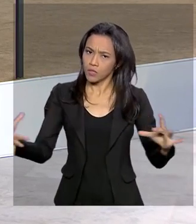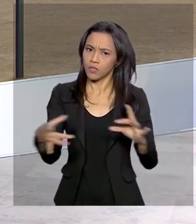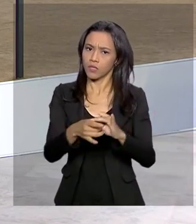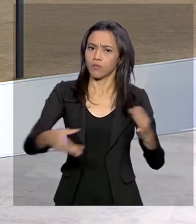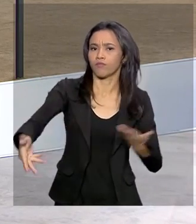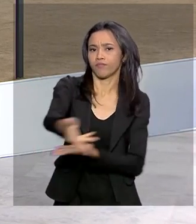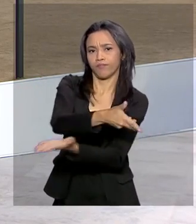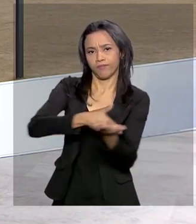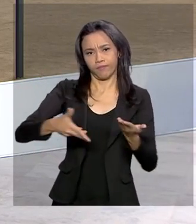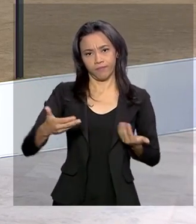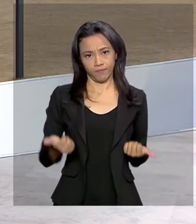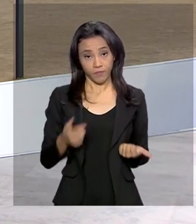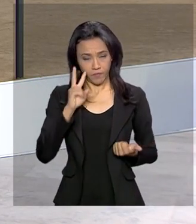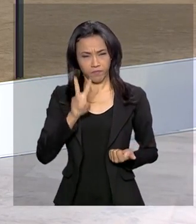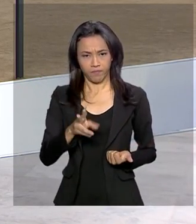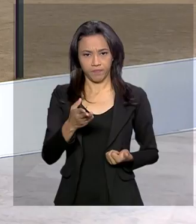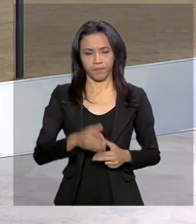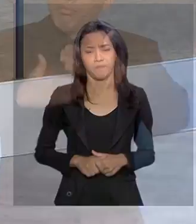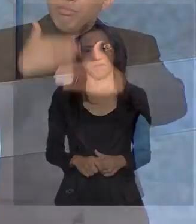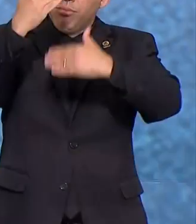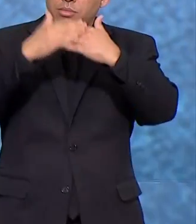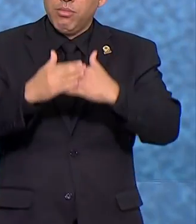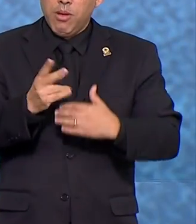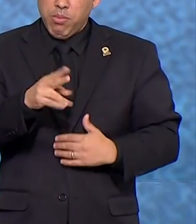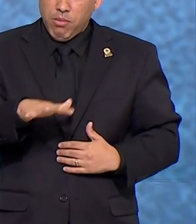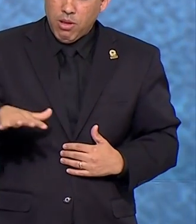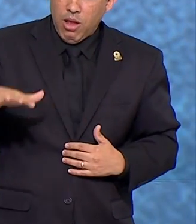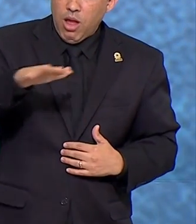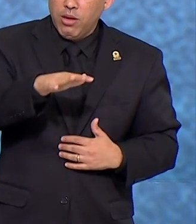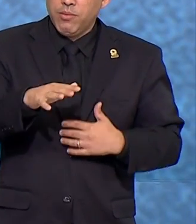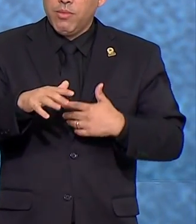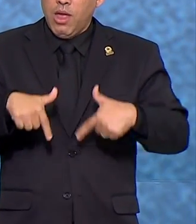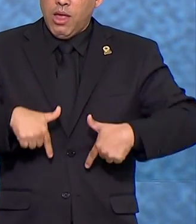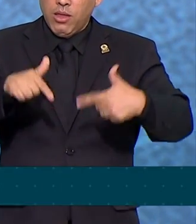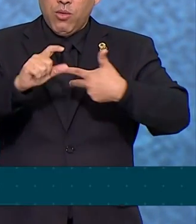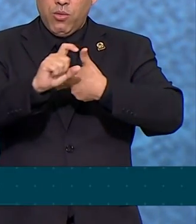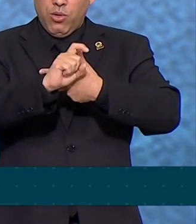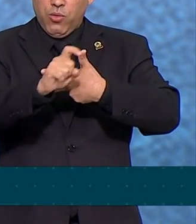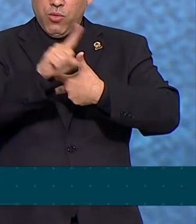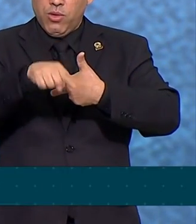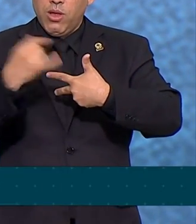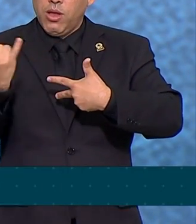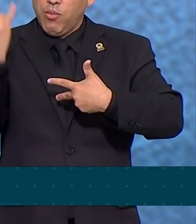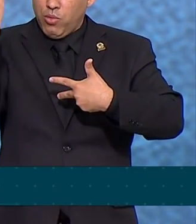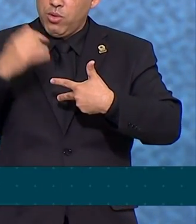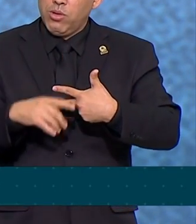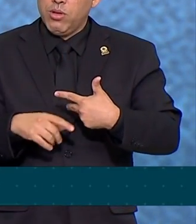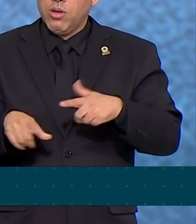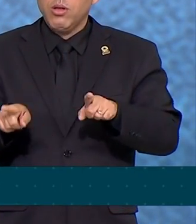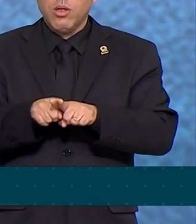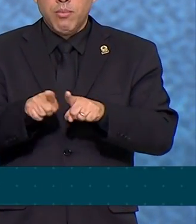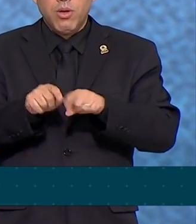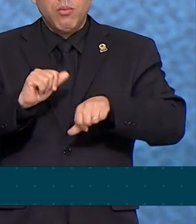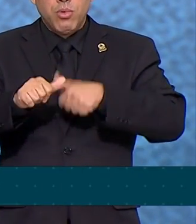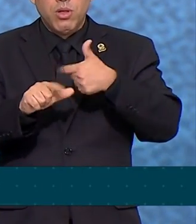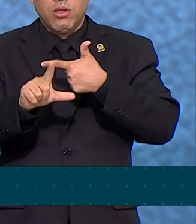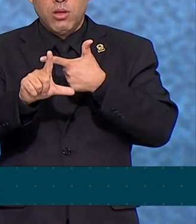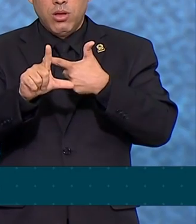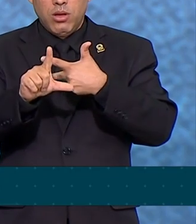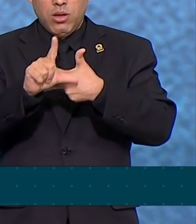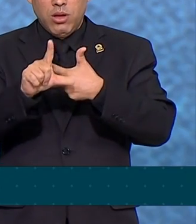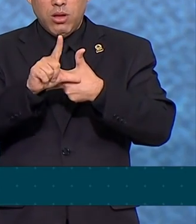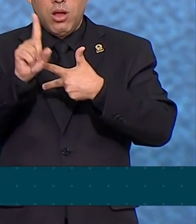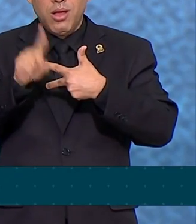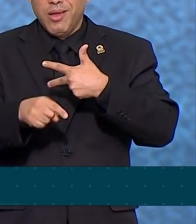ouvir o que eles disseram. Ações executivas são importantes, mas mudanças legislativas são